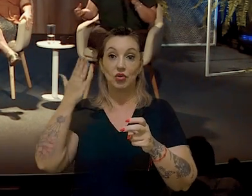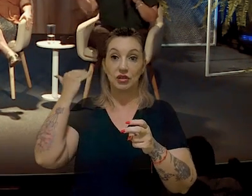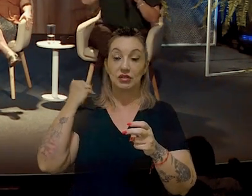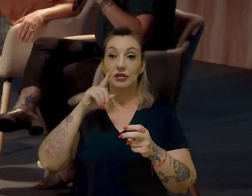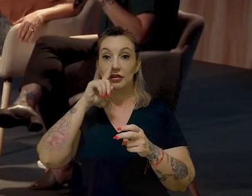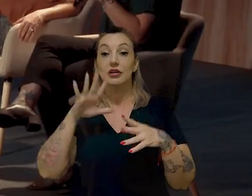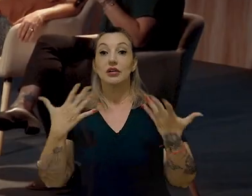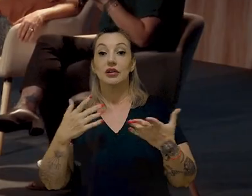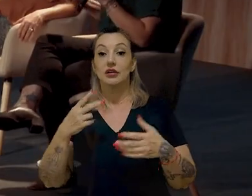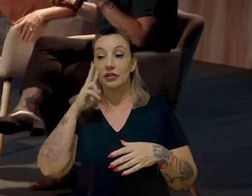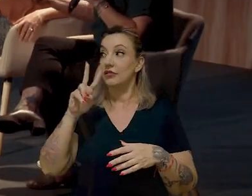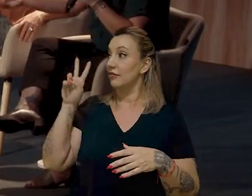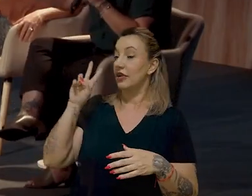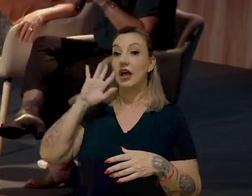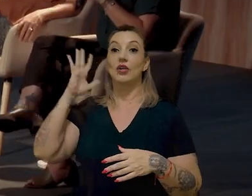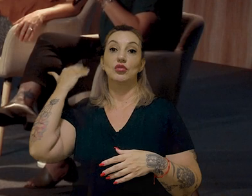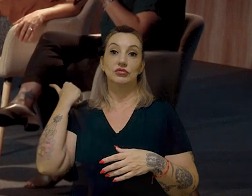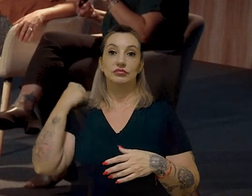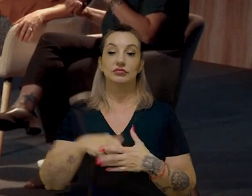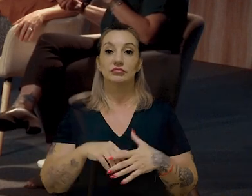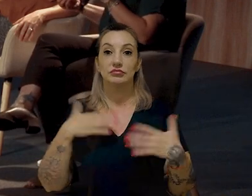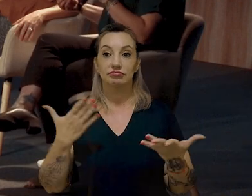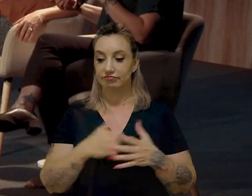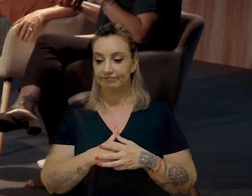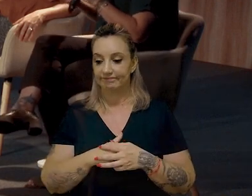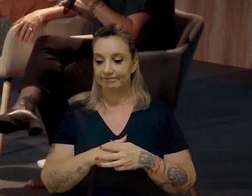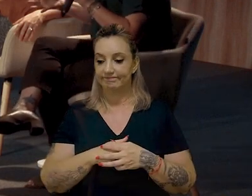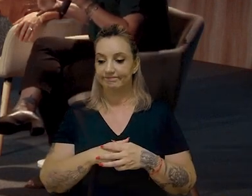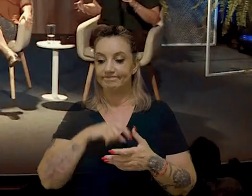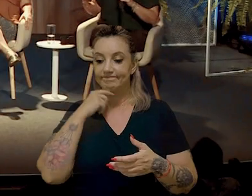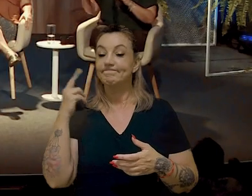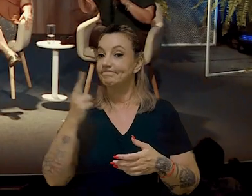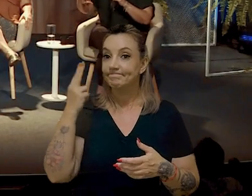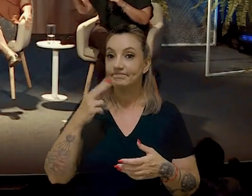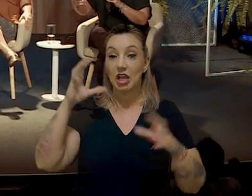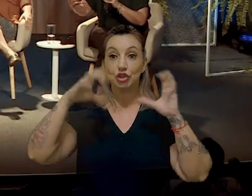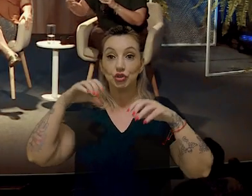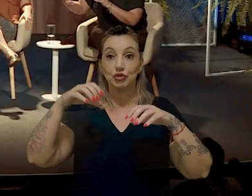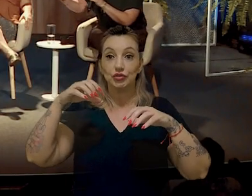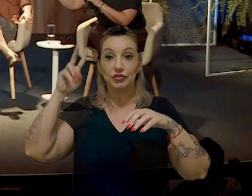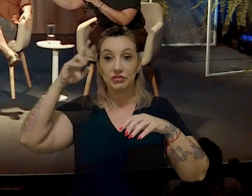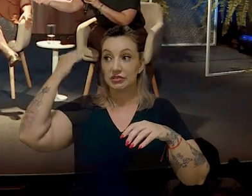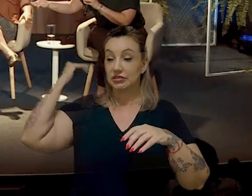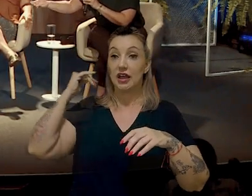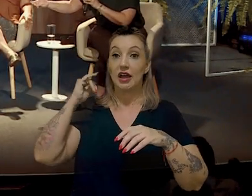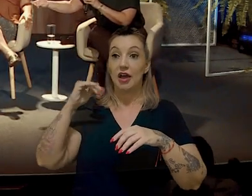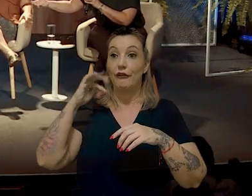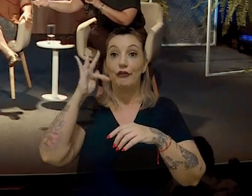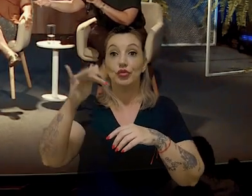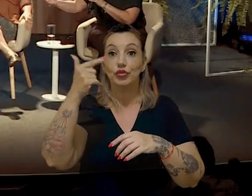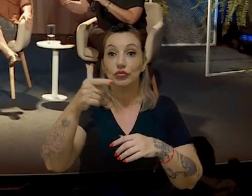risco que eu tenho? Eu olho para trás. Quais as chuvas históricas? Eu olho para trás. Não dá mais. As chuvas históricas não contam mais para frente.